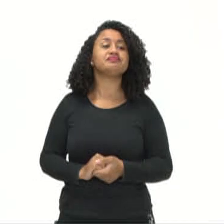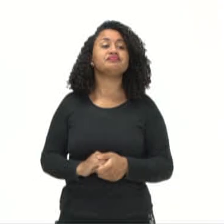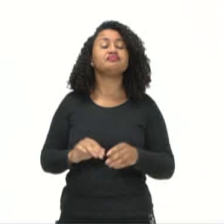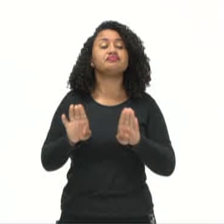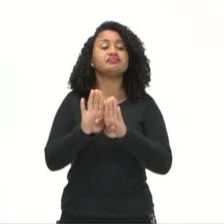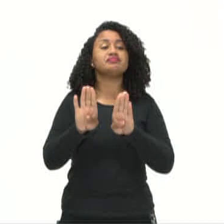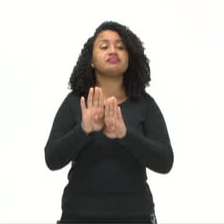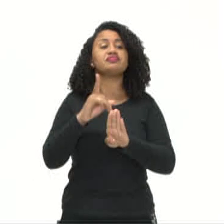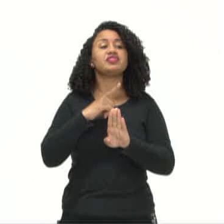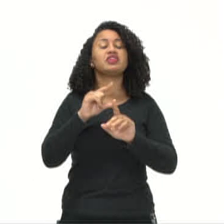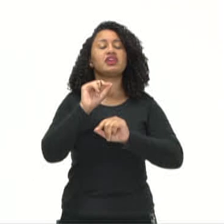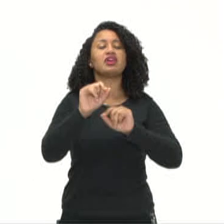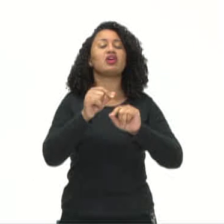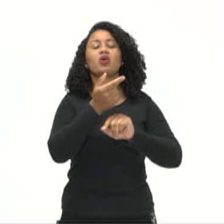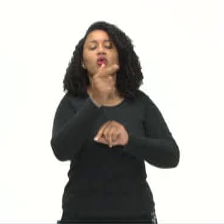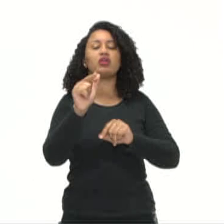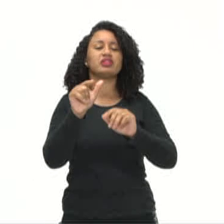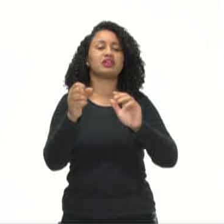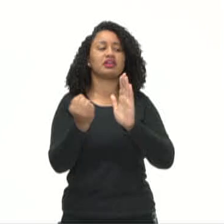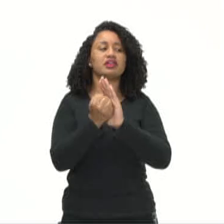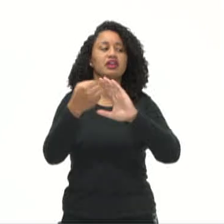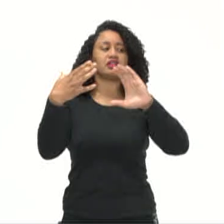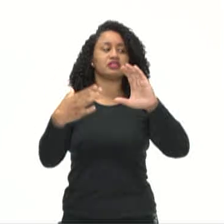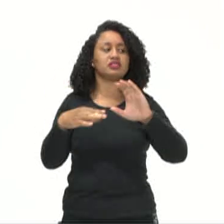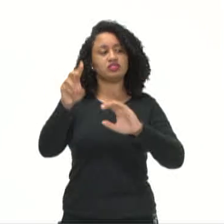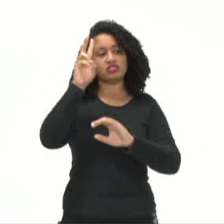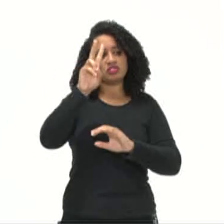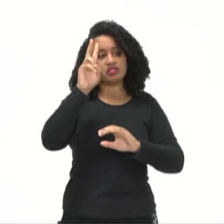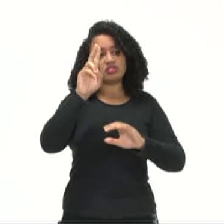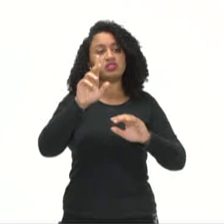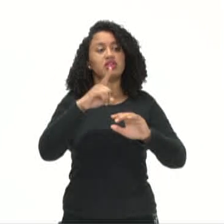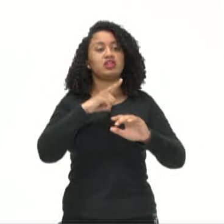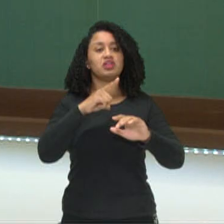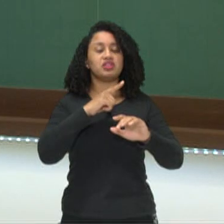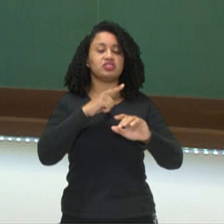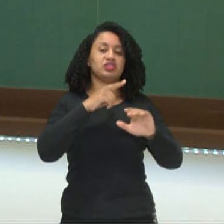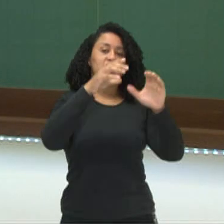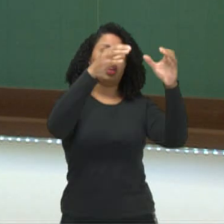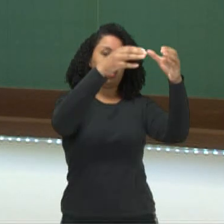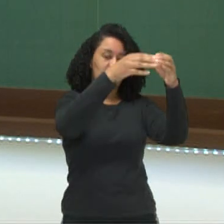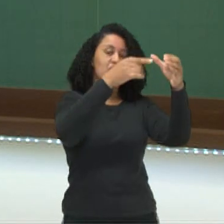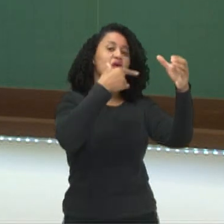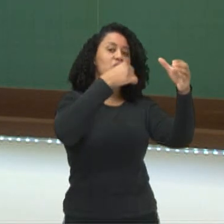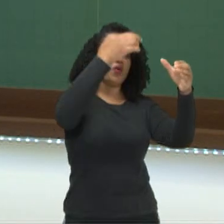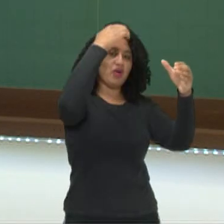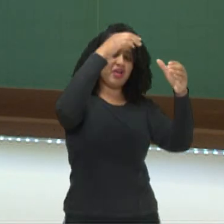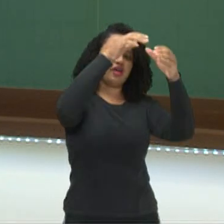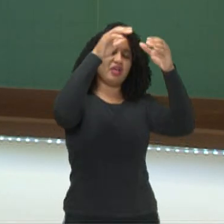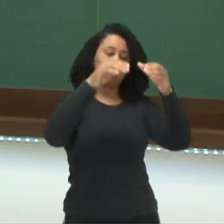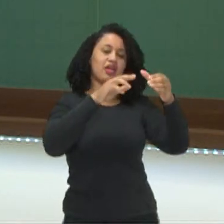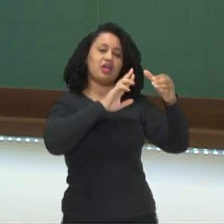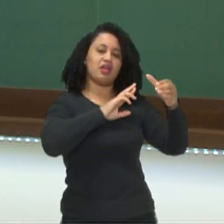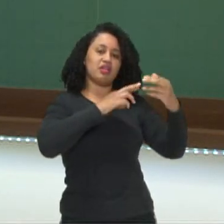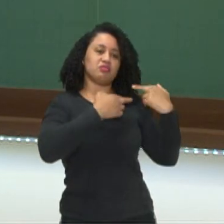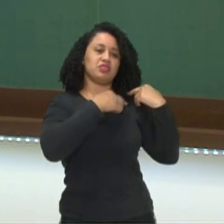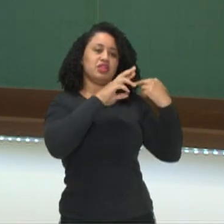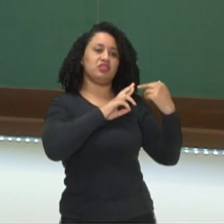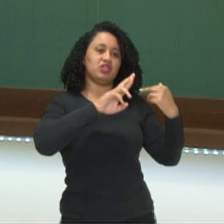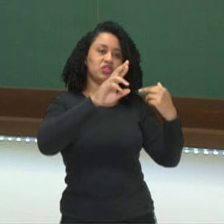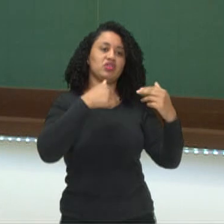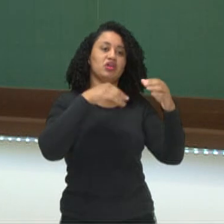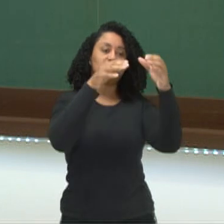também temos alguma outra fonte histórica. Abaixo do rei vinham os sacerdotes, os nobres, provavelmente,